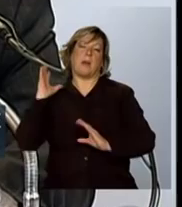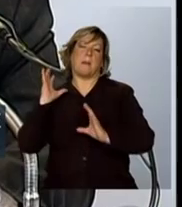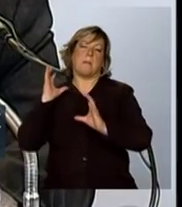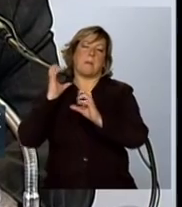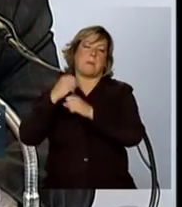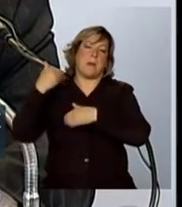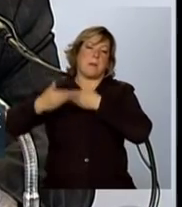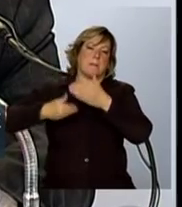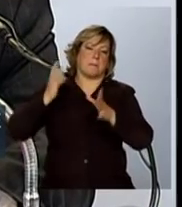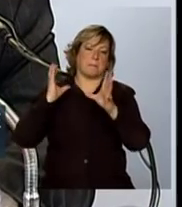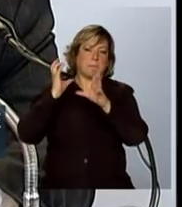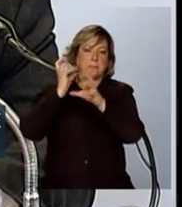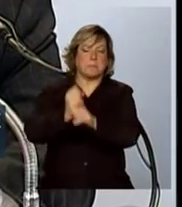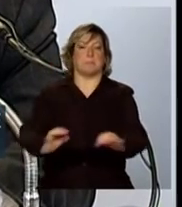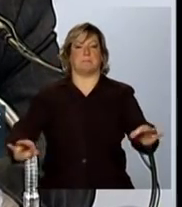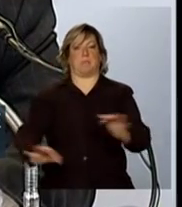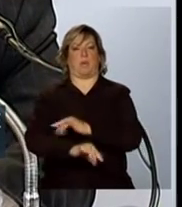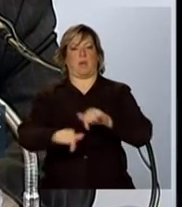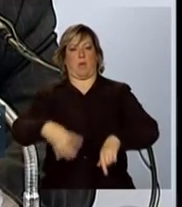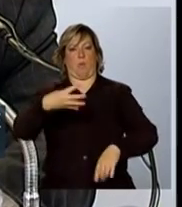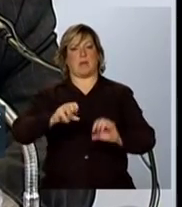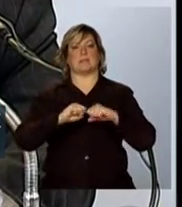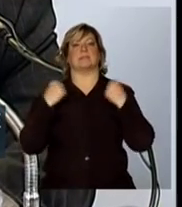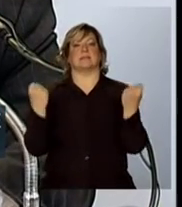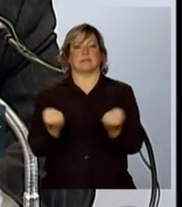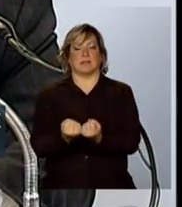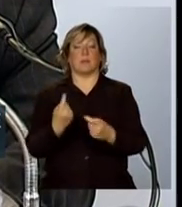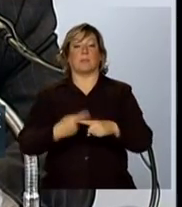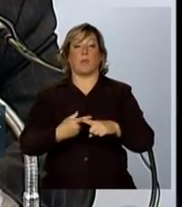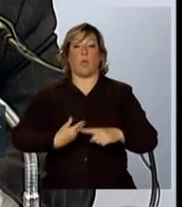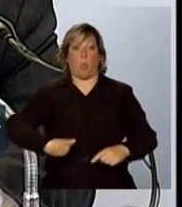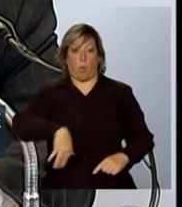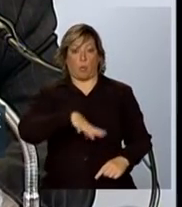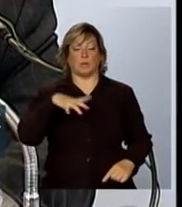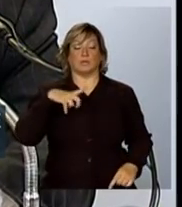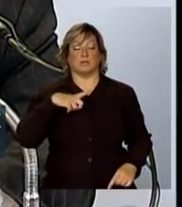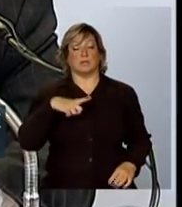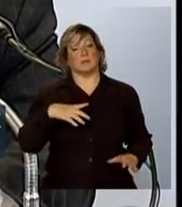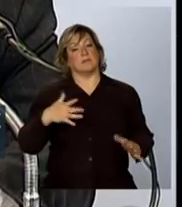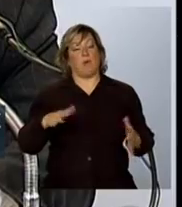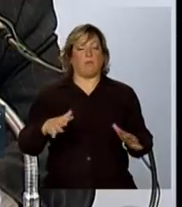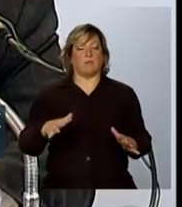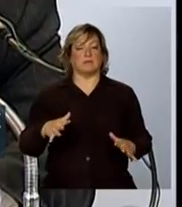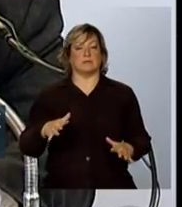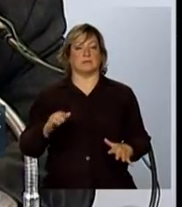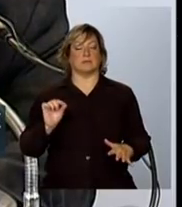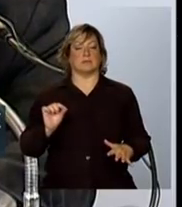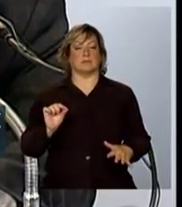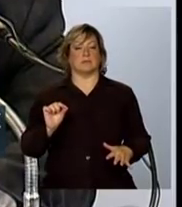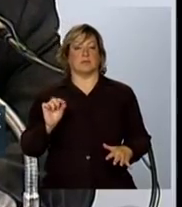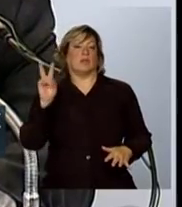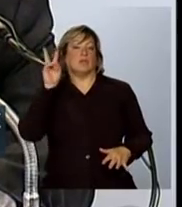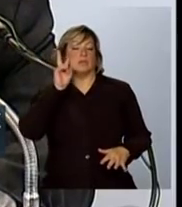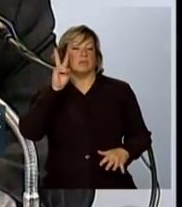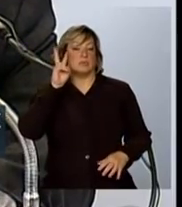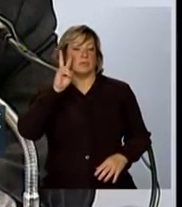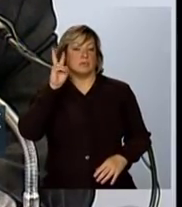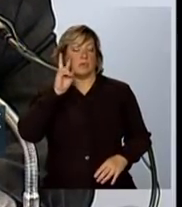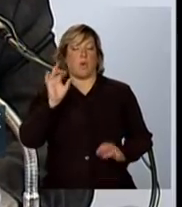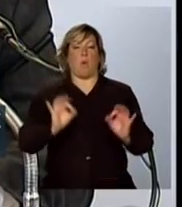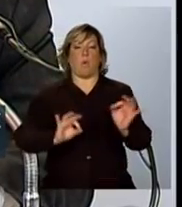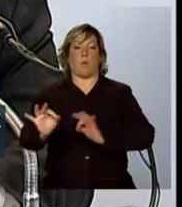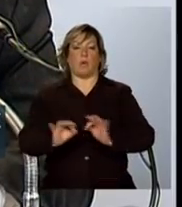indução desse processo. nós tivemos, talvez, aí, no âmbito da